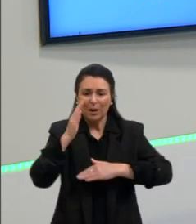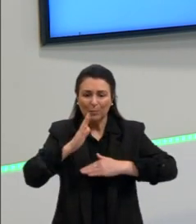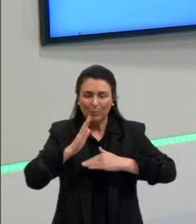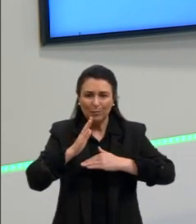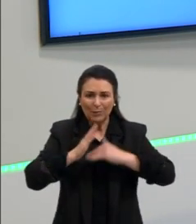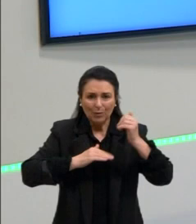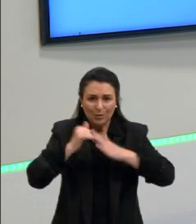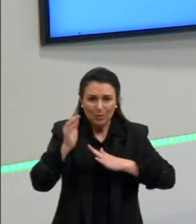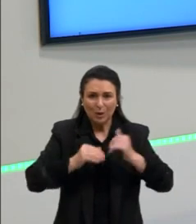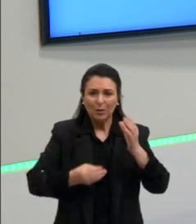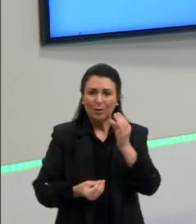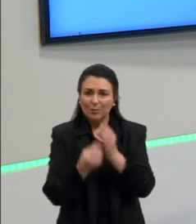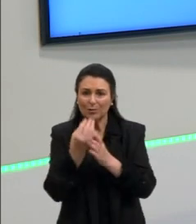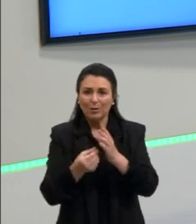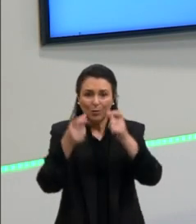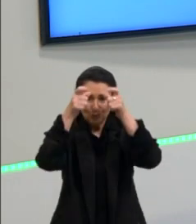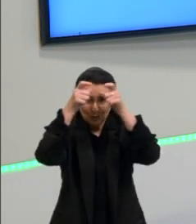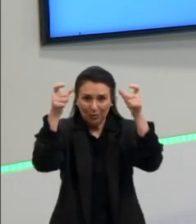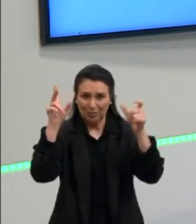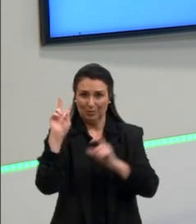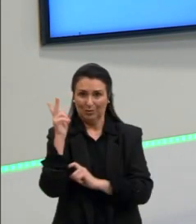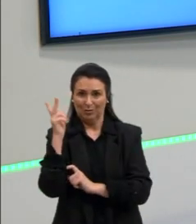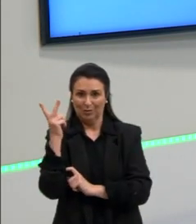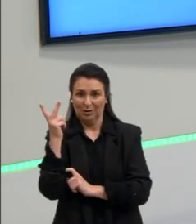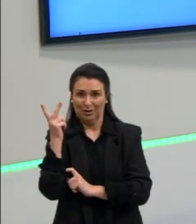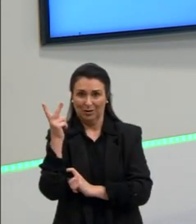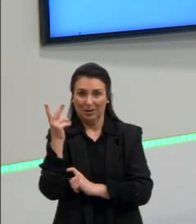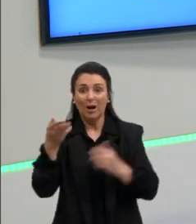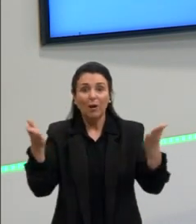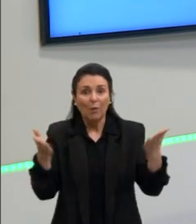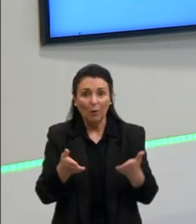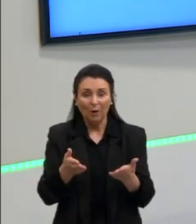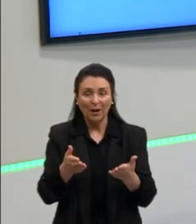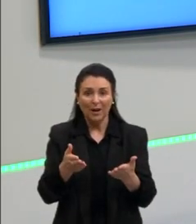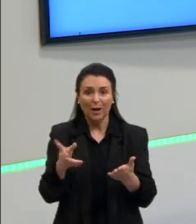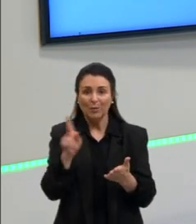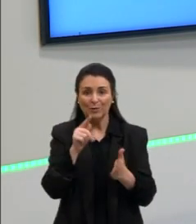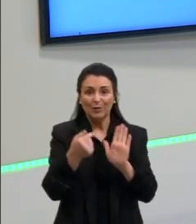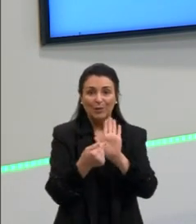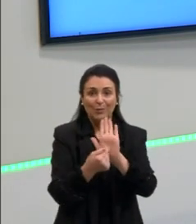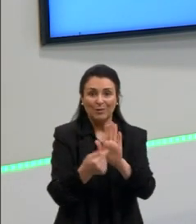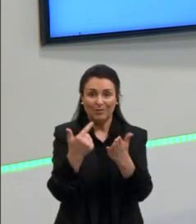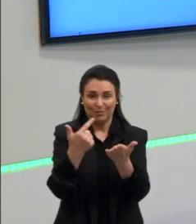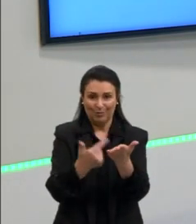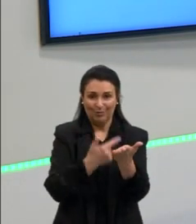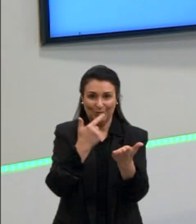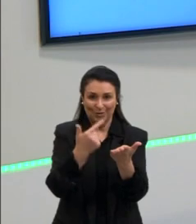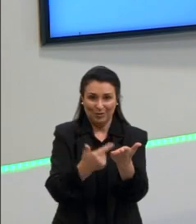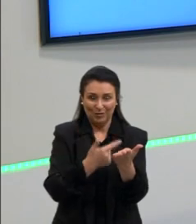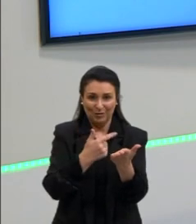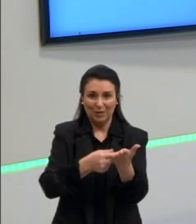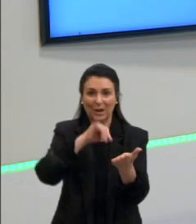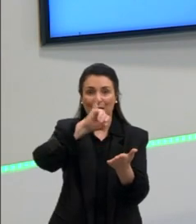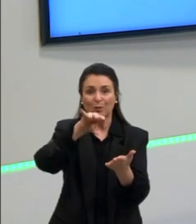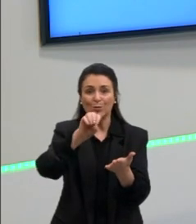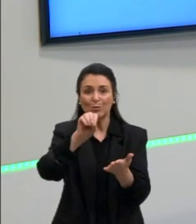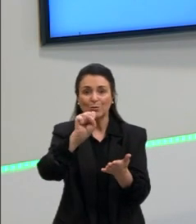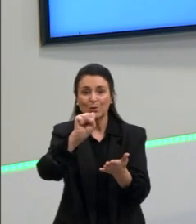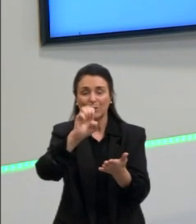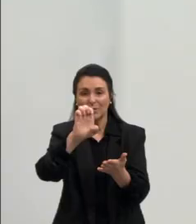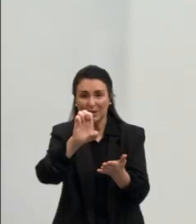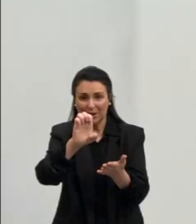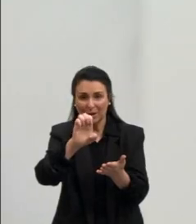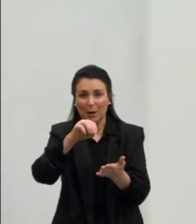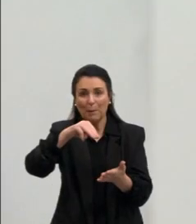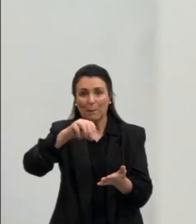preocupação maior, por exemplo, com a história das mulheres. Eu trouxe aqui um livro, que é o livro do José Rivair Macedo,